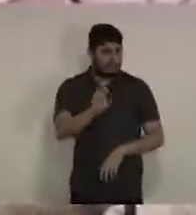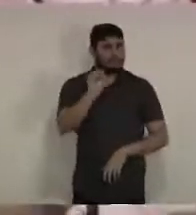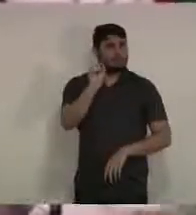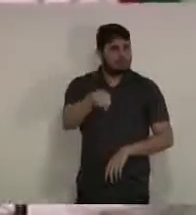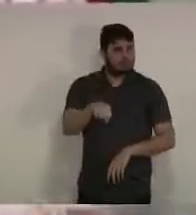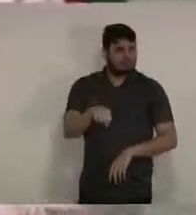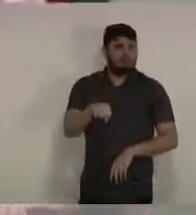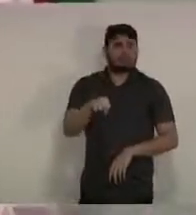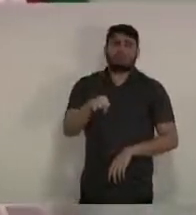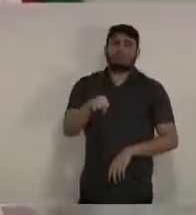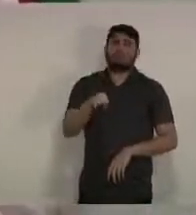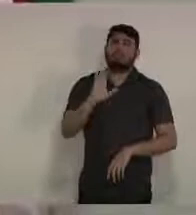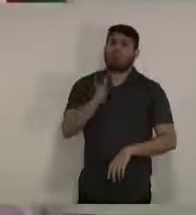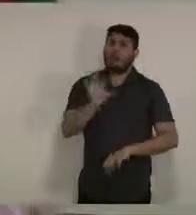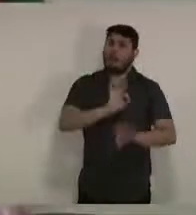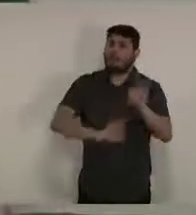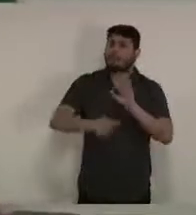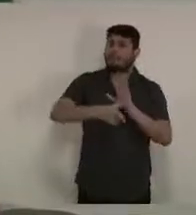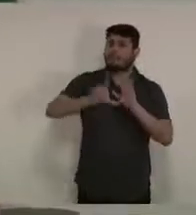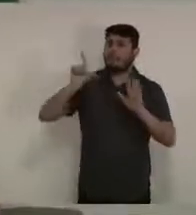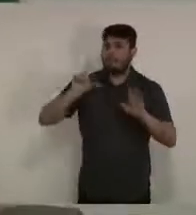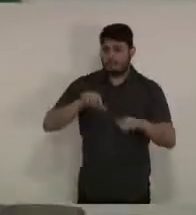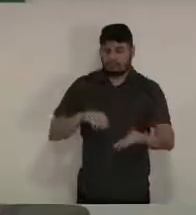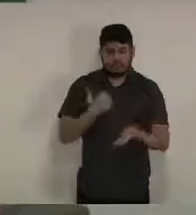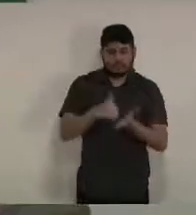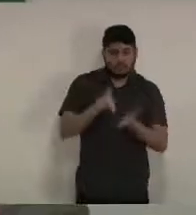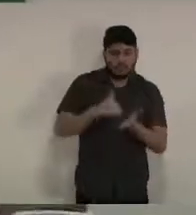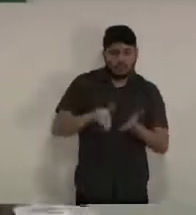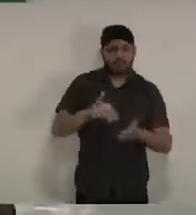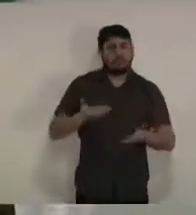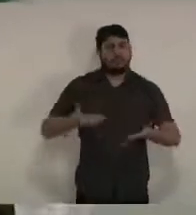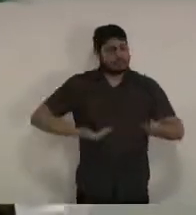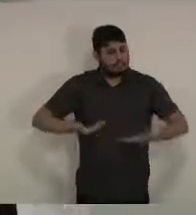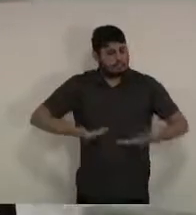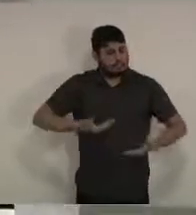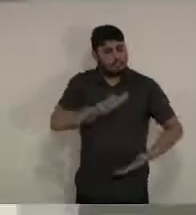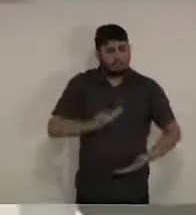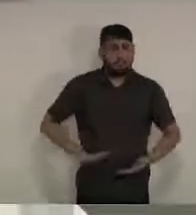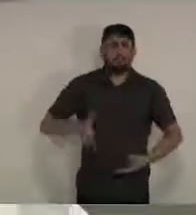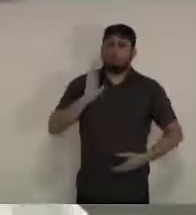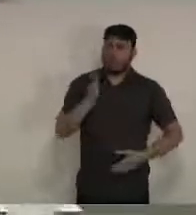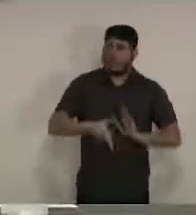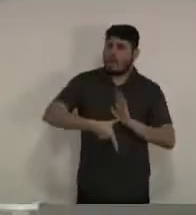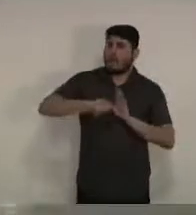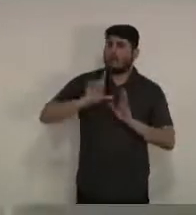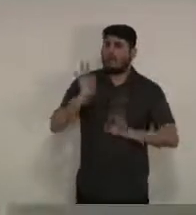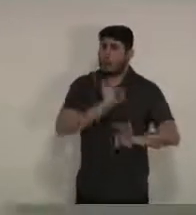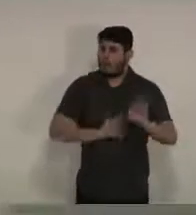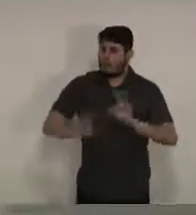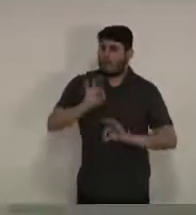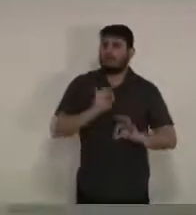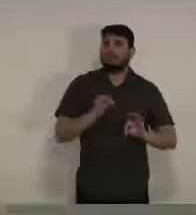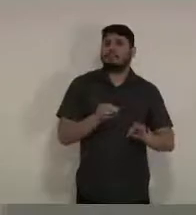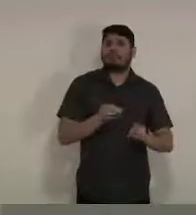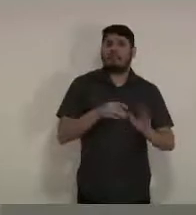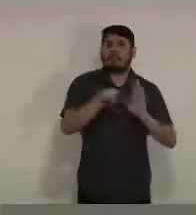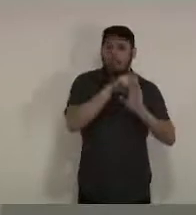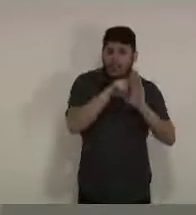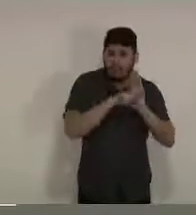a Secretaria de Serviços Públicos adquiriu todos os materiais fez todo o mapeamento e não há nenhum